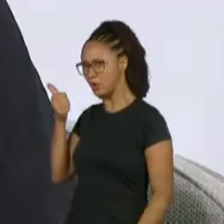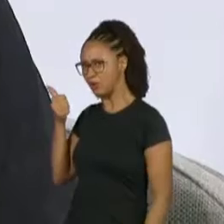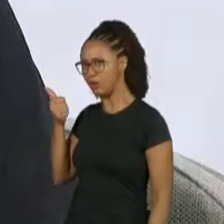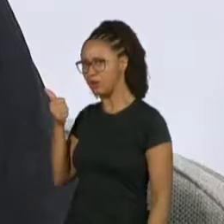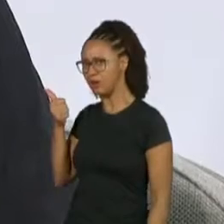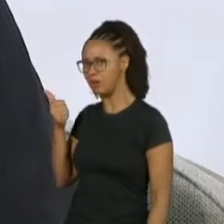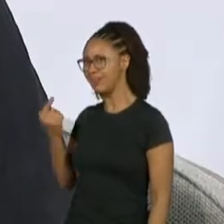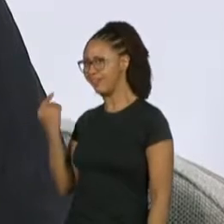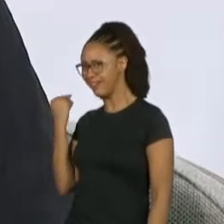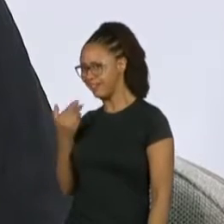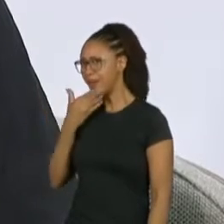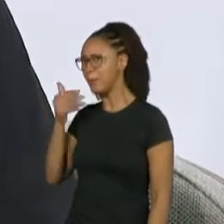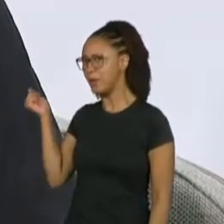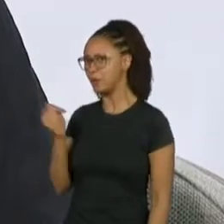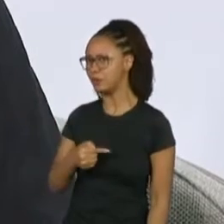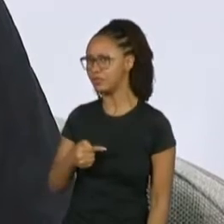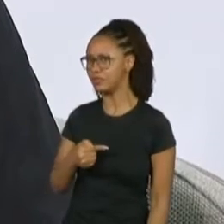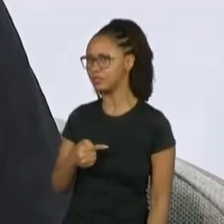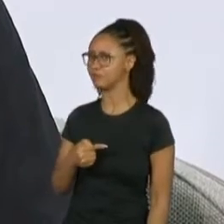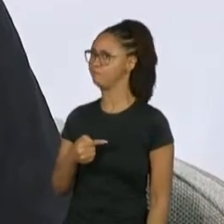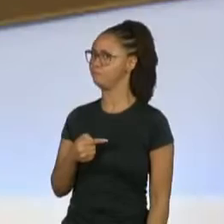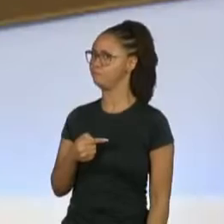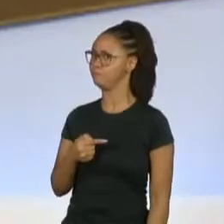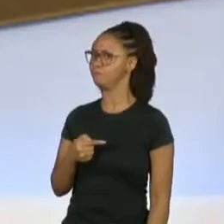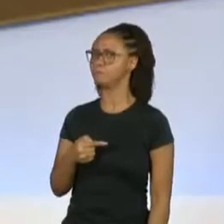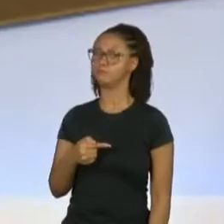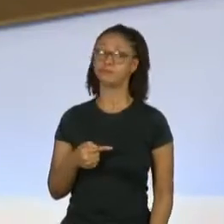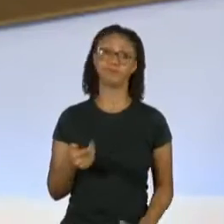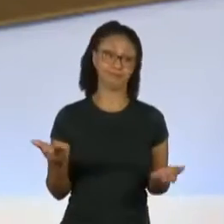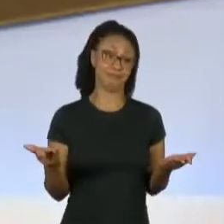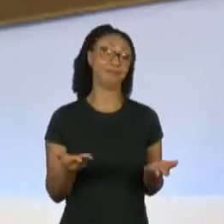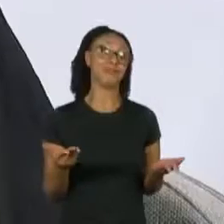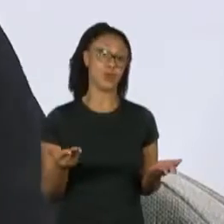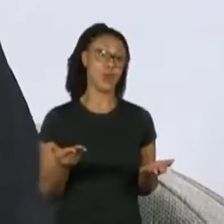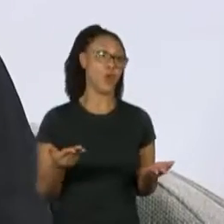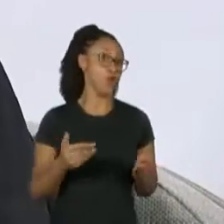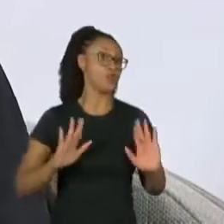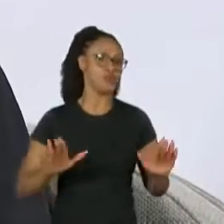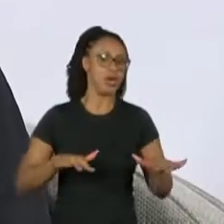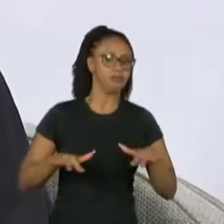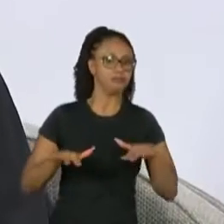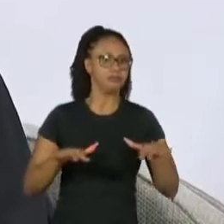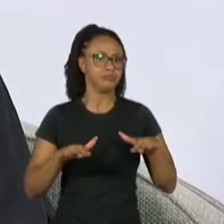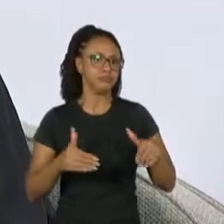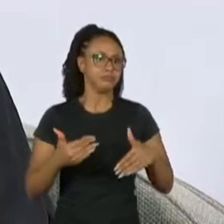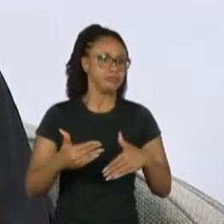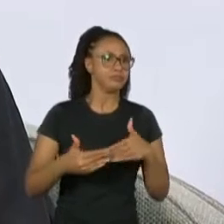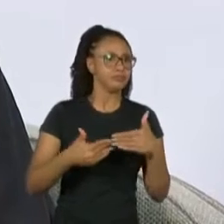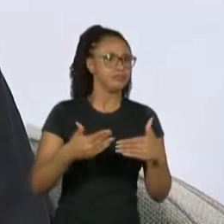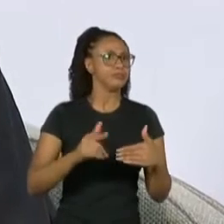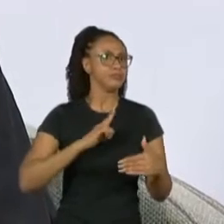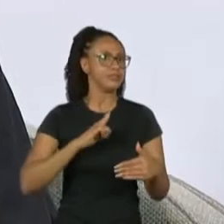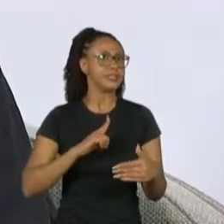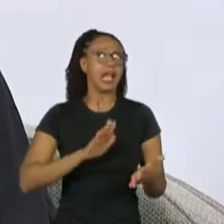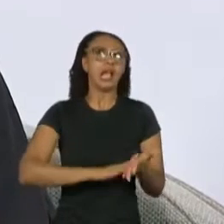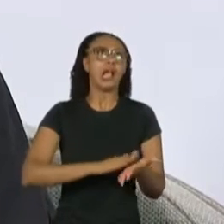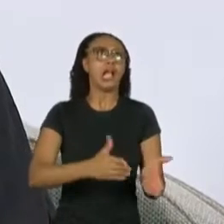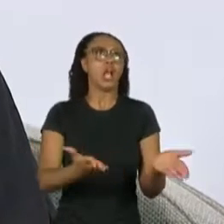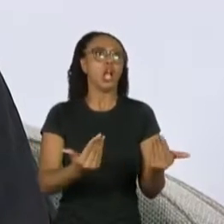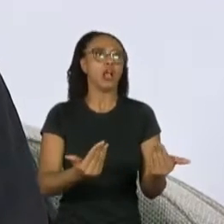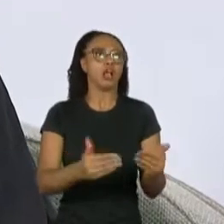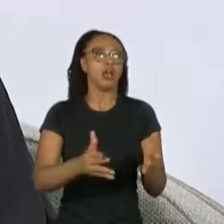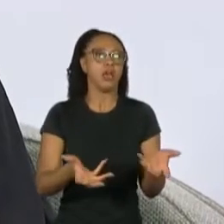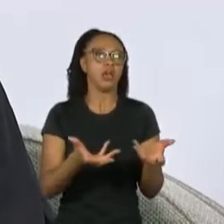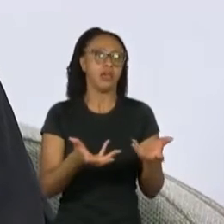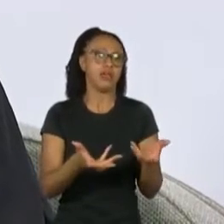Do jeito que... É, hoje a gente vive uma... Já movimentação, né, de solicitação explícita